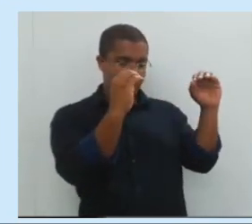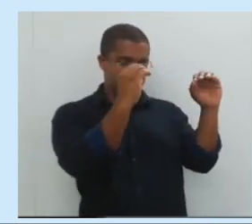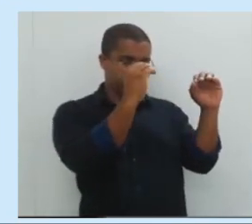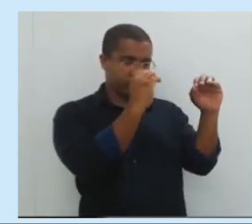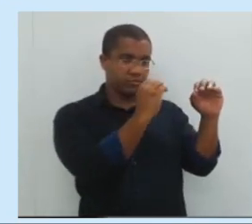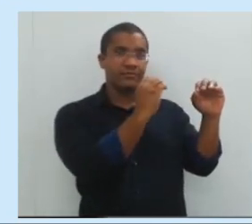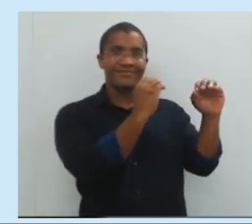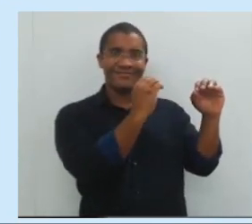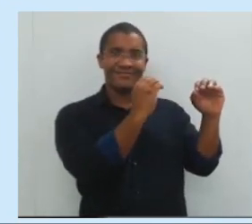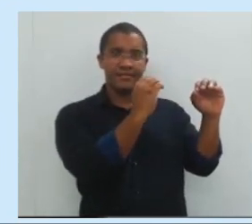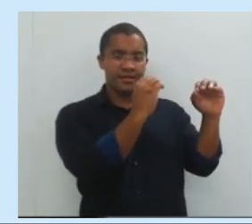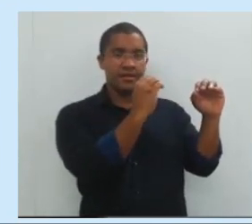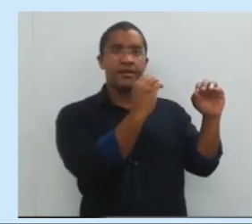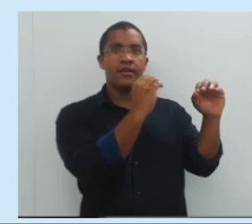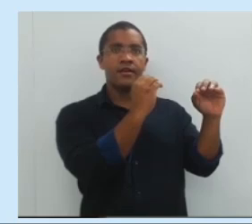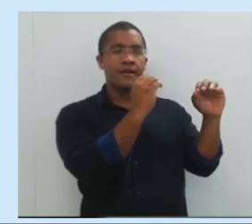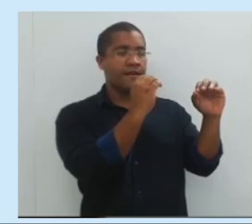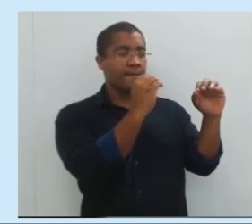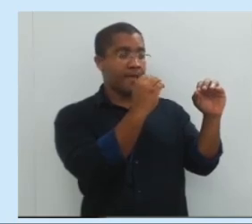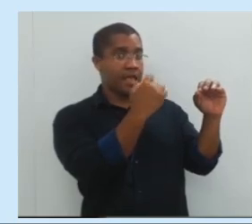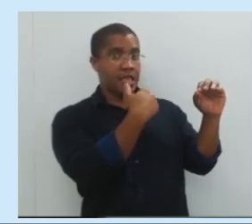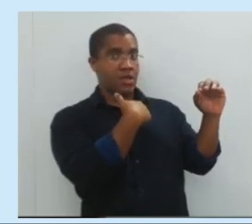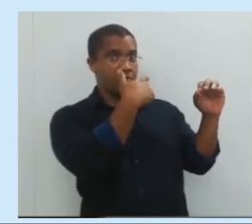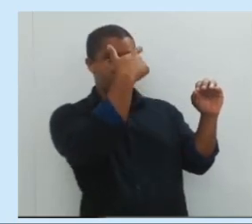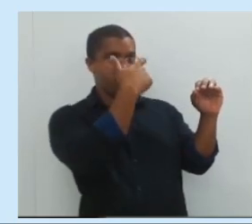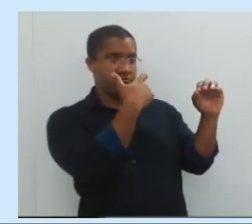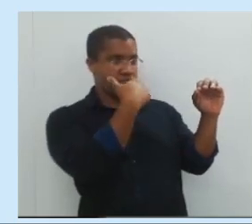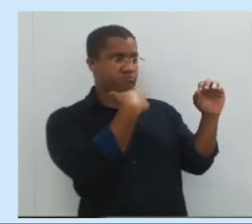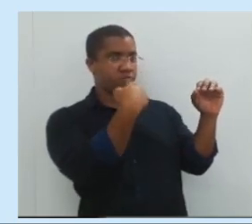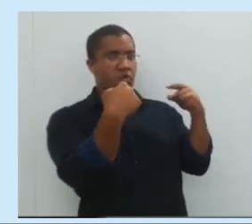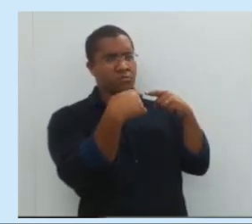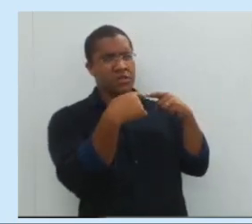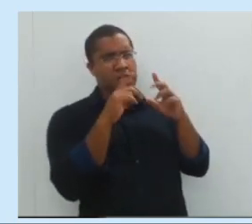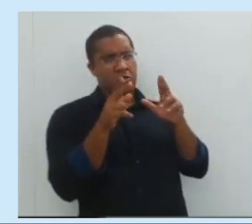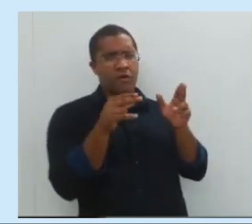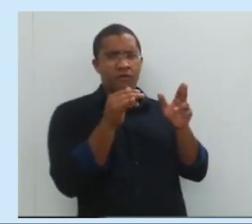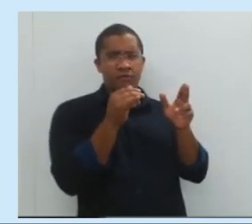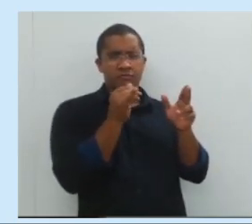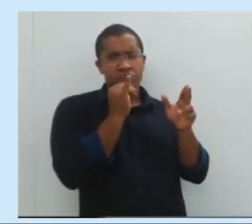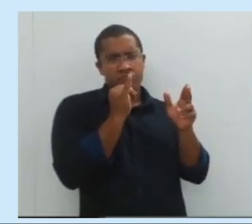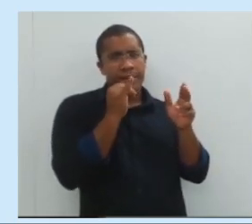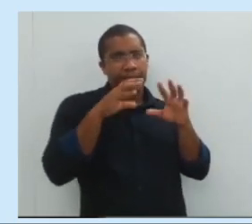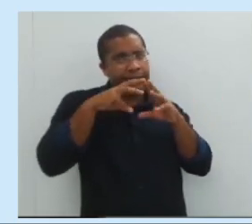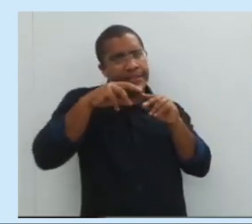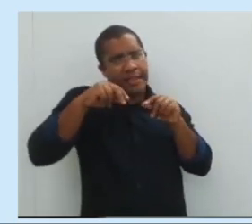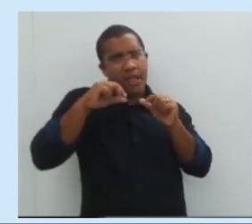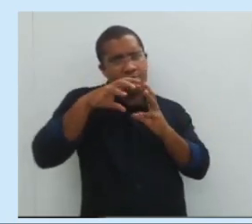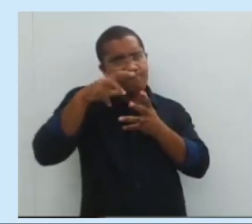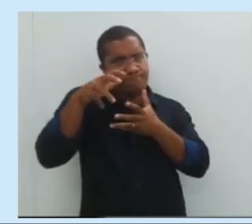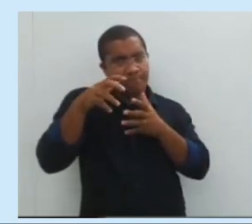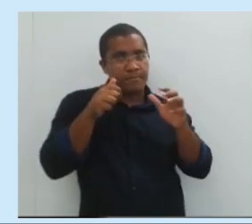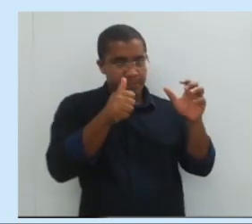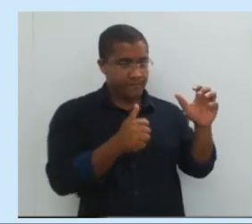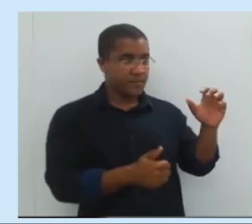ok? E meu rosto seria a terra. Minha cabeça seria a terra. A lua